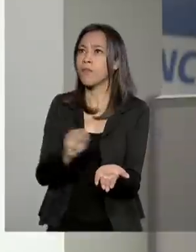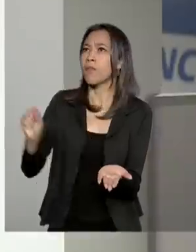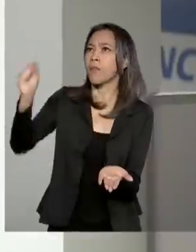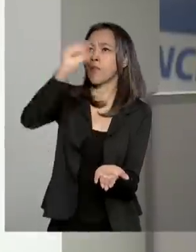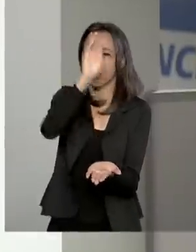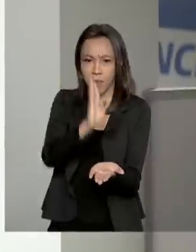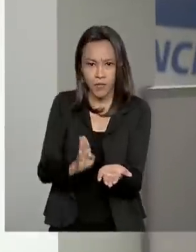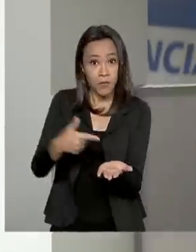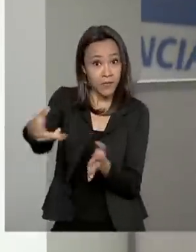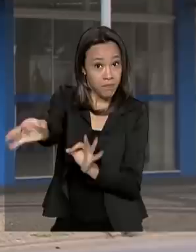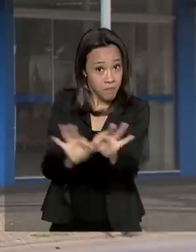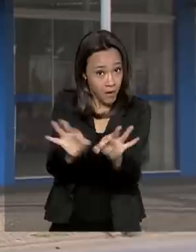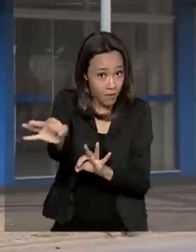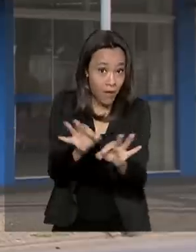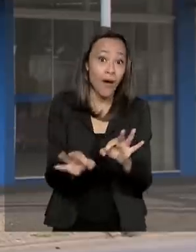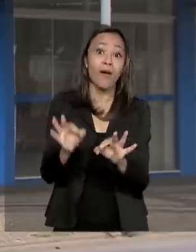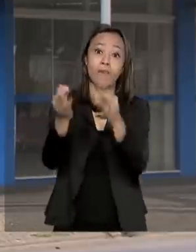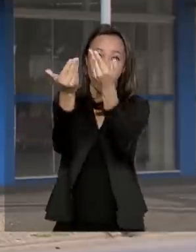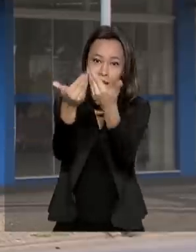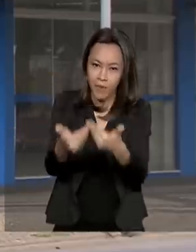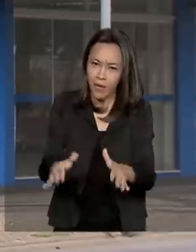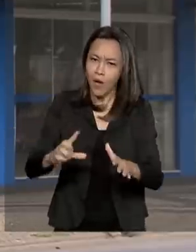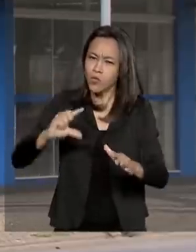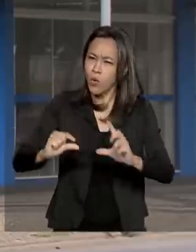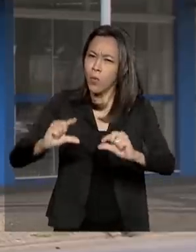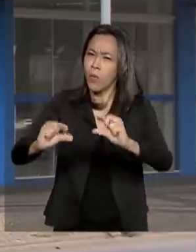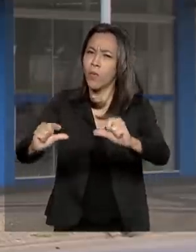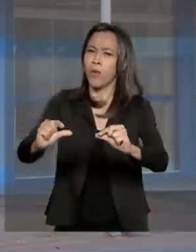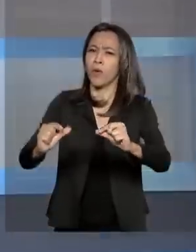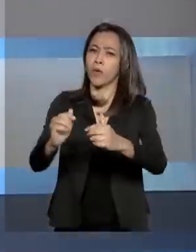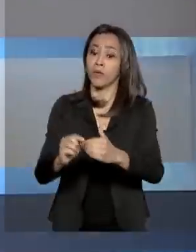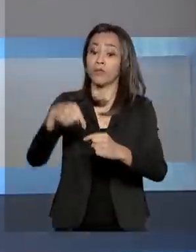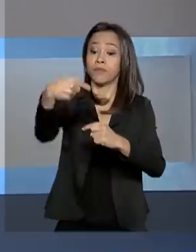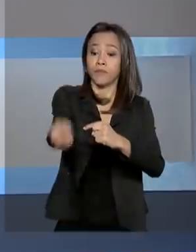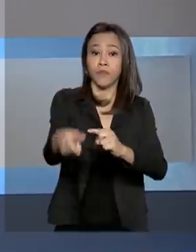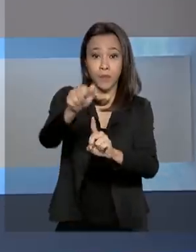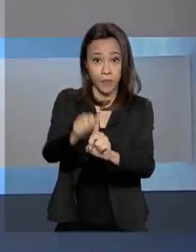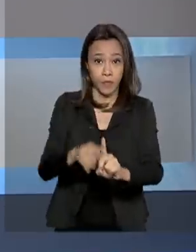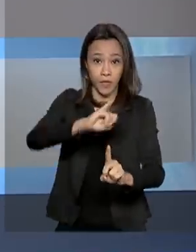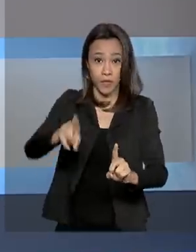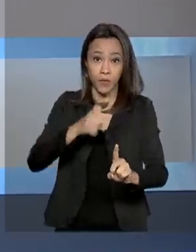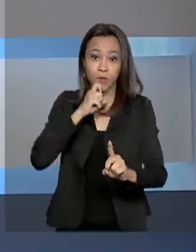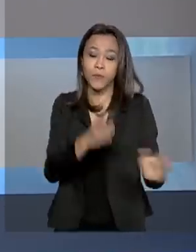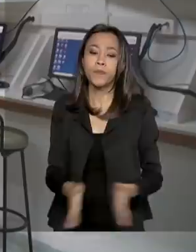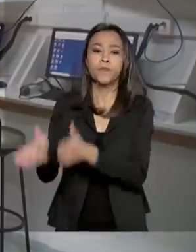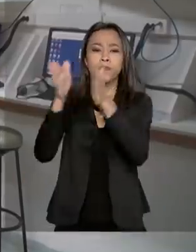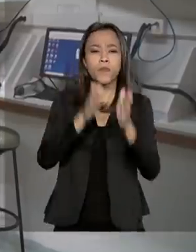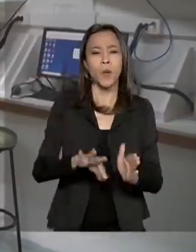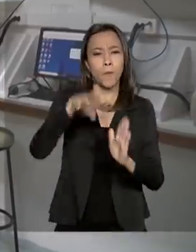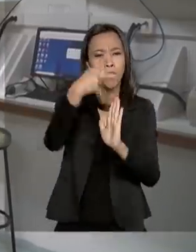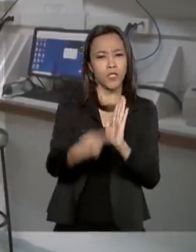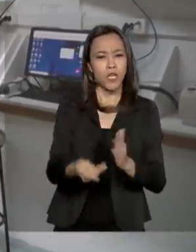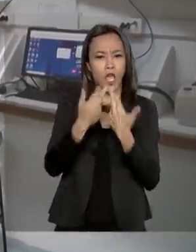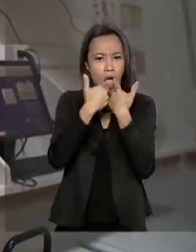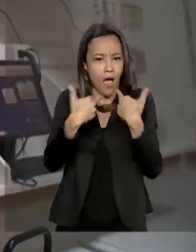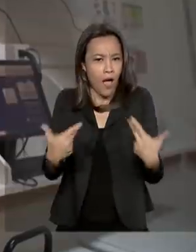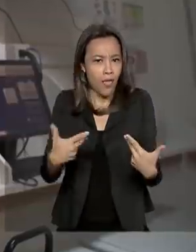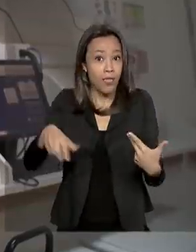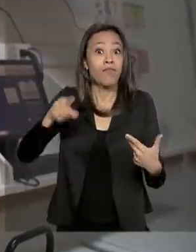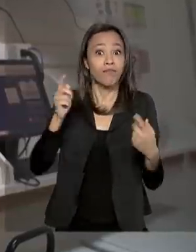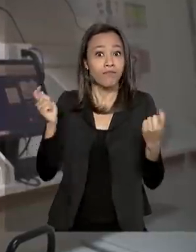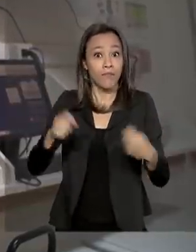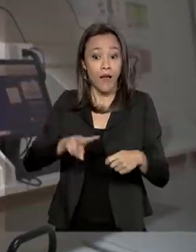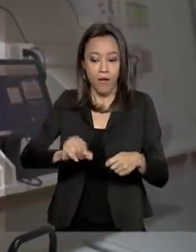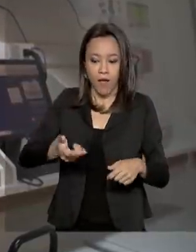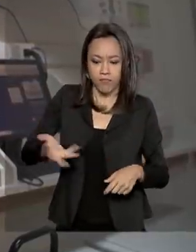o país se preparam para a reabertura gradual a partir de julho. E mais, projeto de inovação deve acelerar